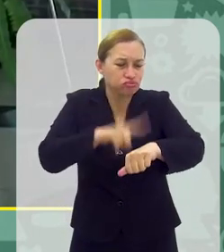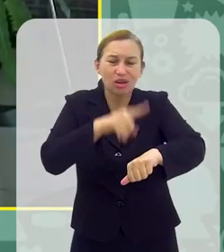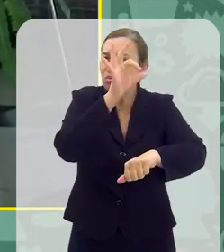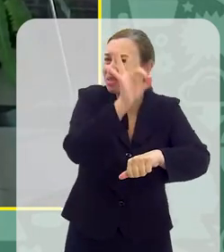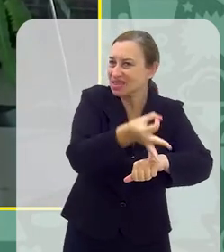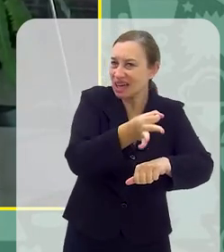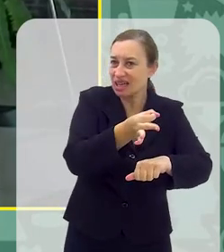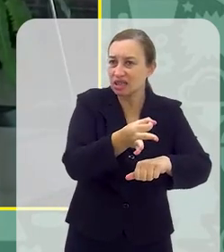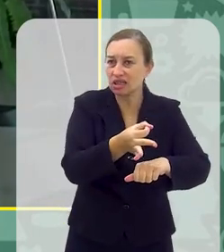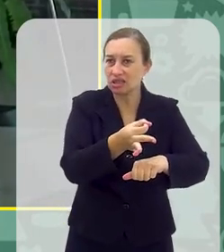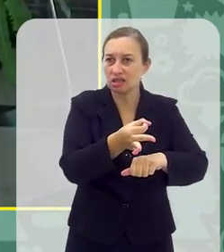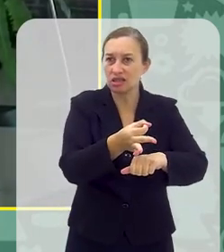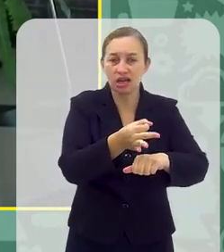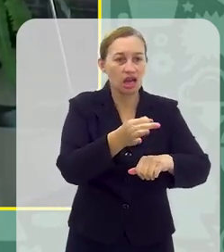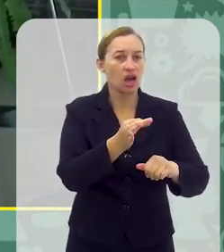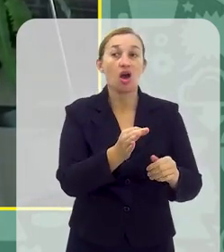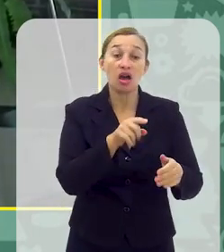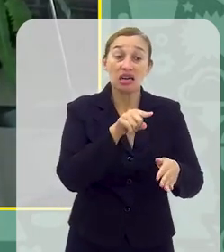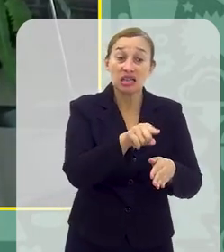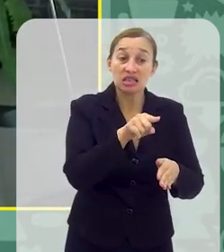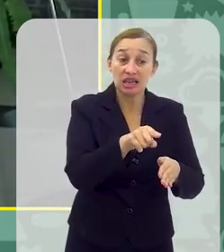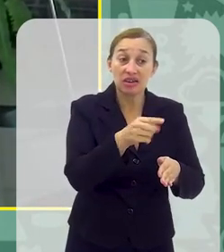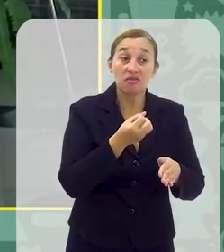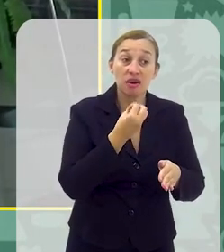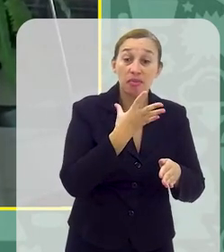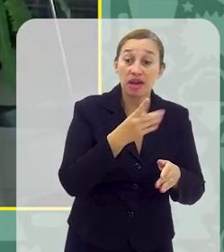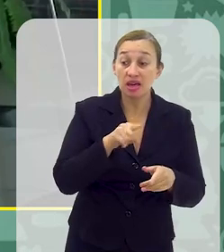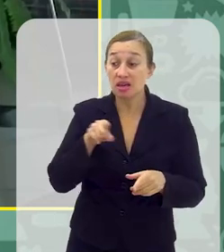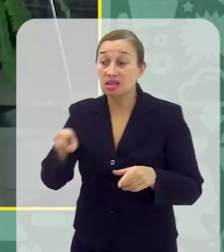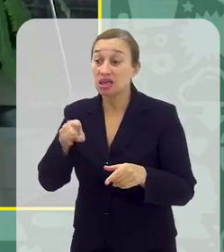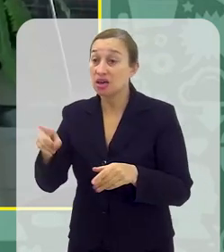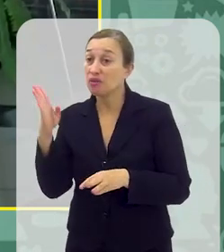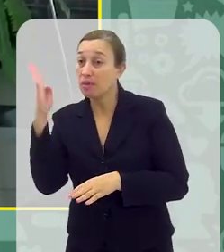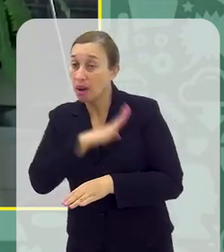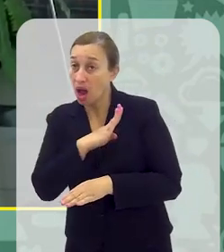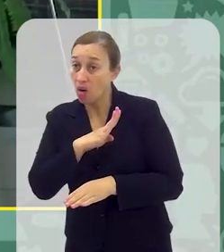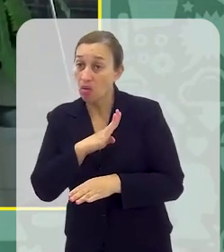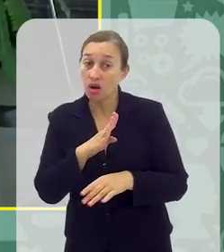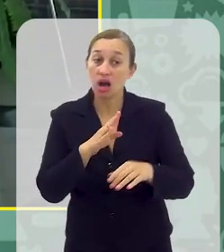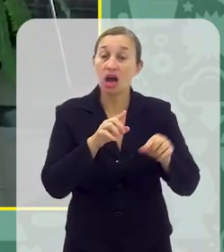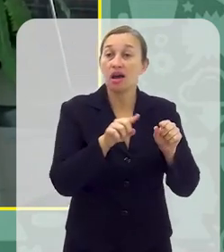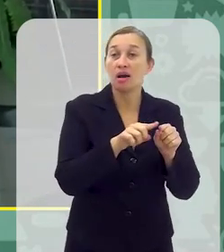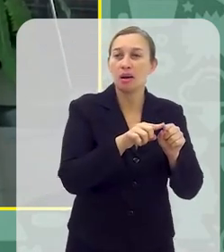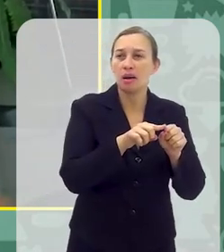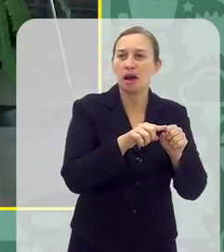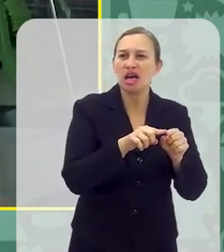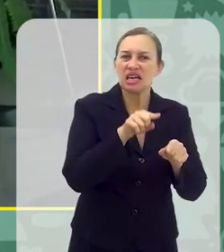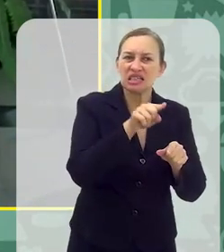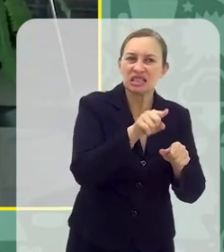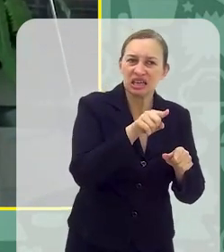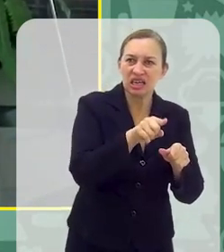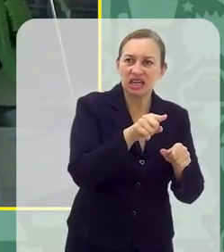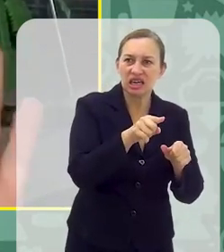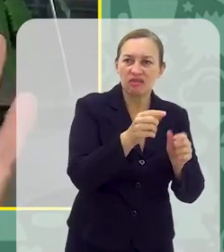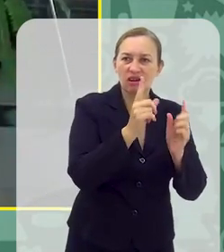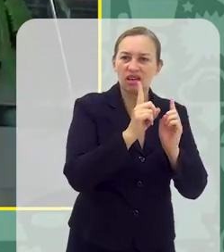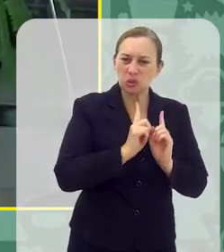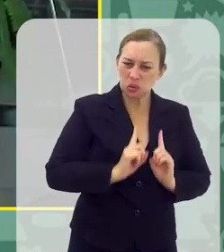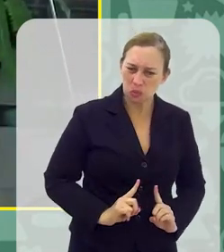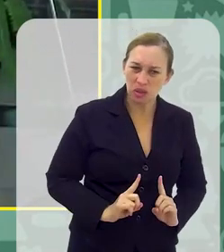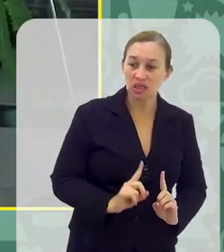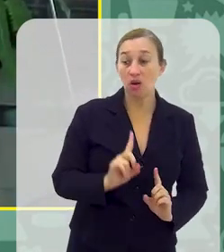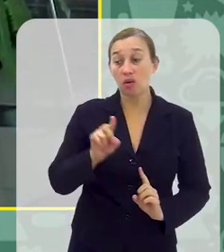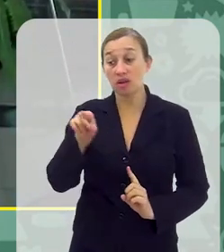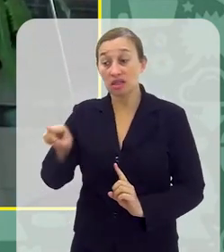tempo estabelecido que falasse, olha, acima disso faz mal, abaixo disso faz bem Acima disso começa a dar depressão, abaixo disso você está